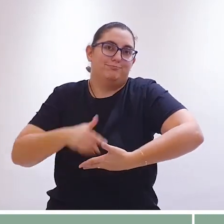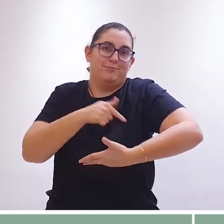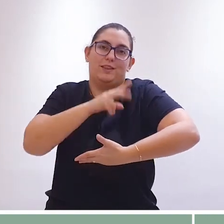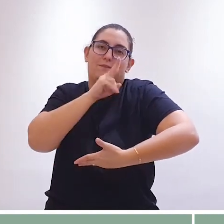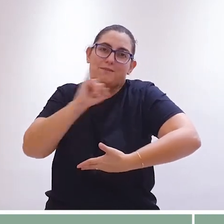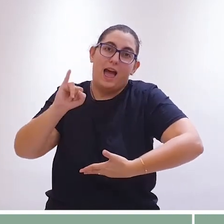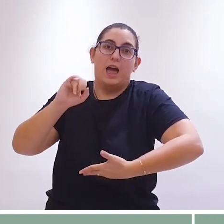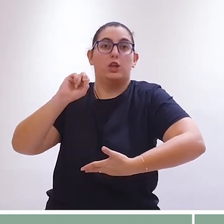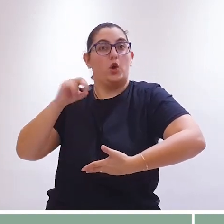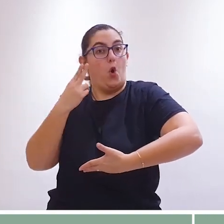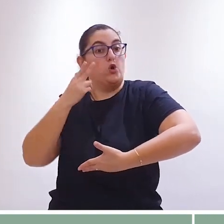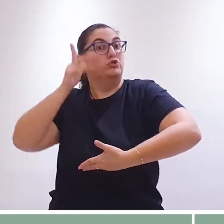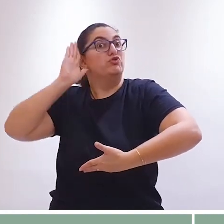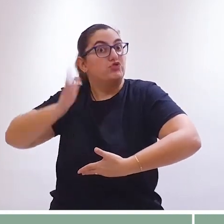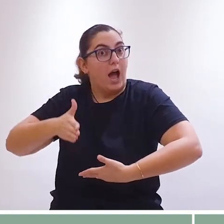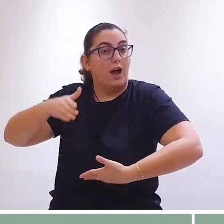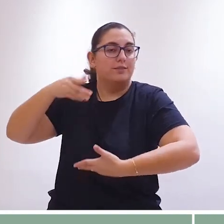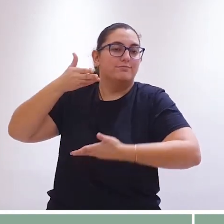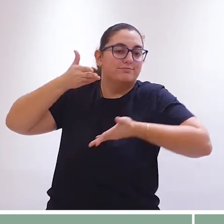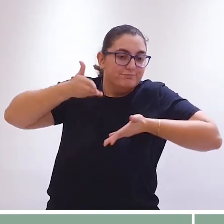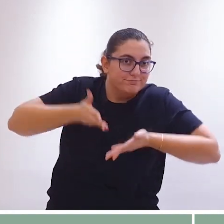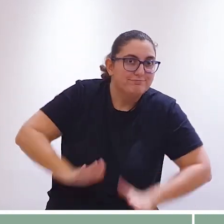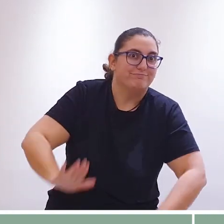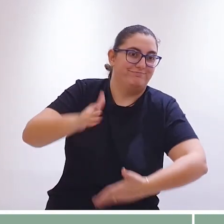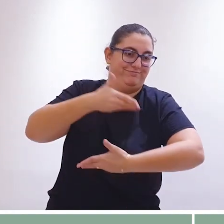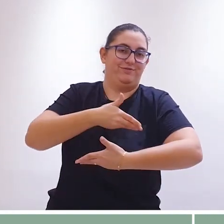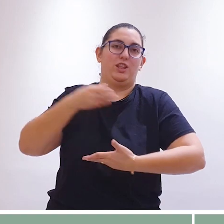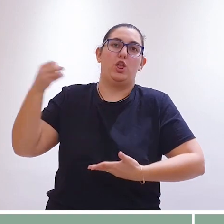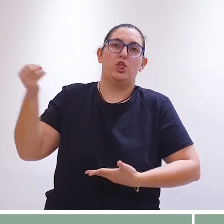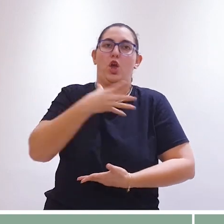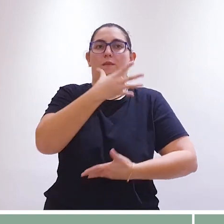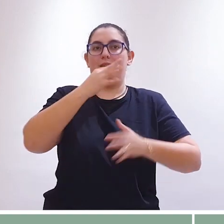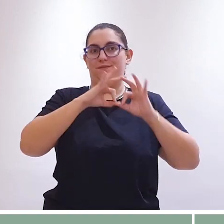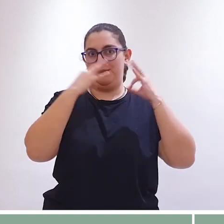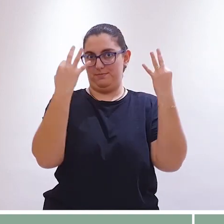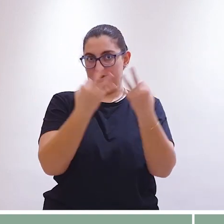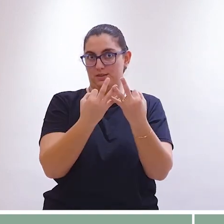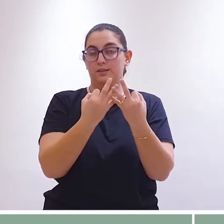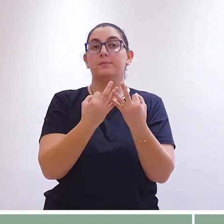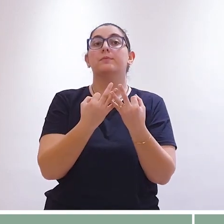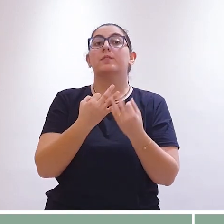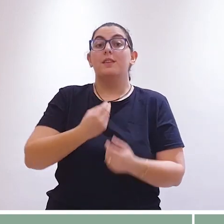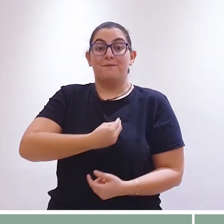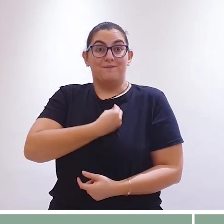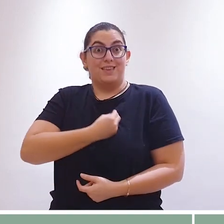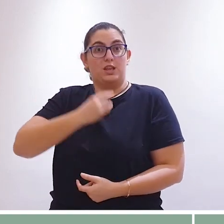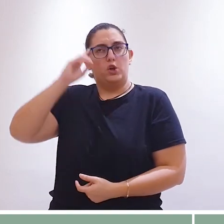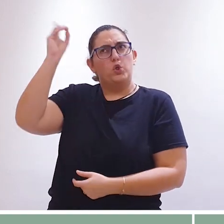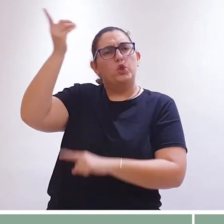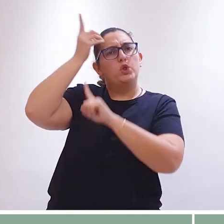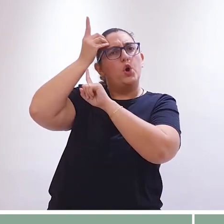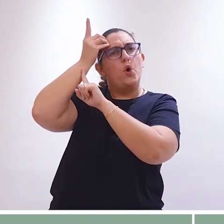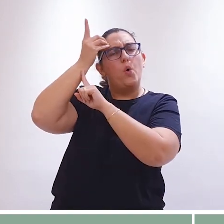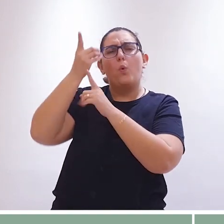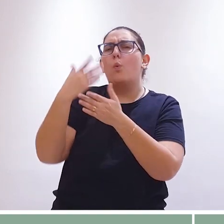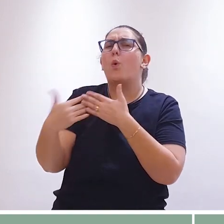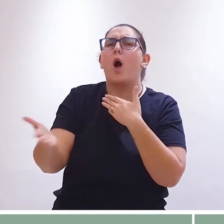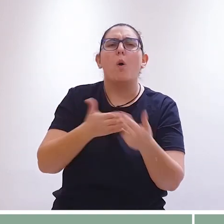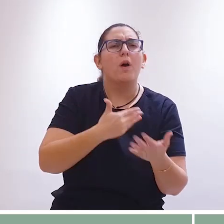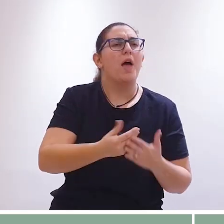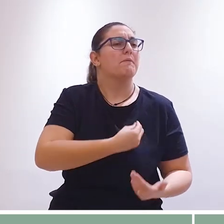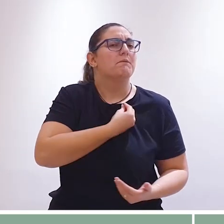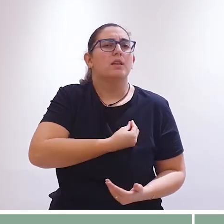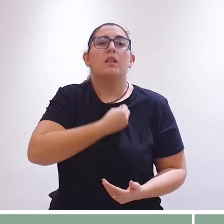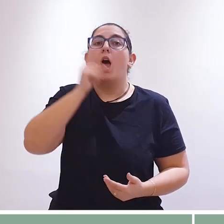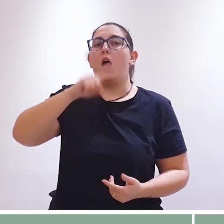chegar, vista sob o olhar da fé. A vida é um grande dom. Vida, qual vida?